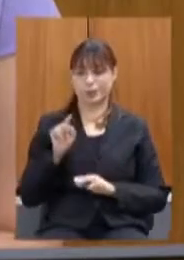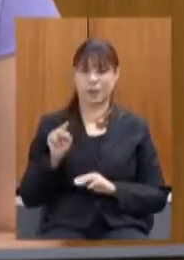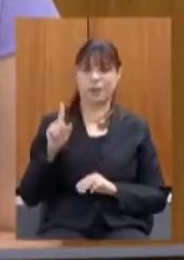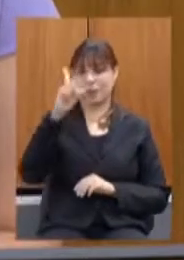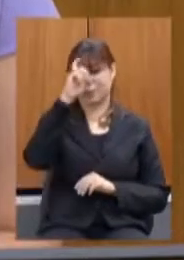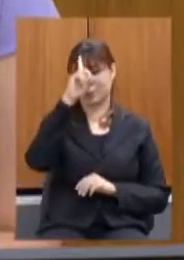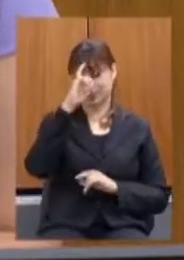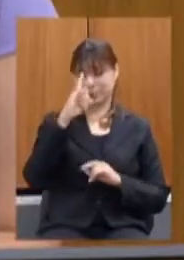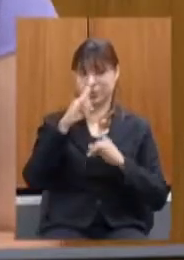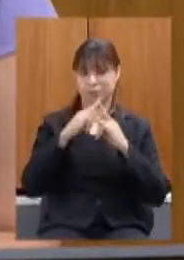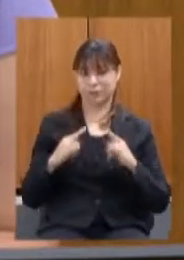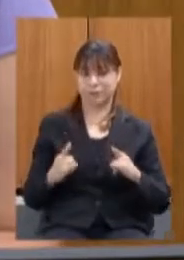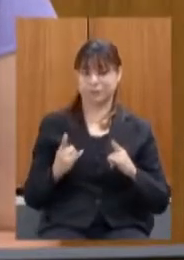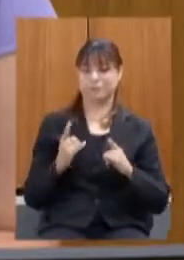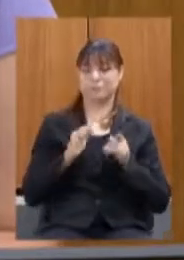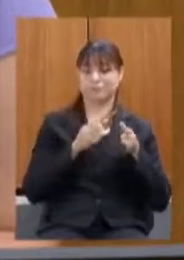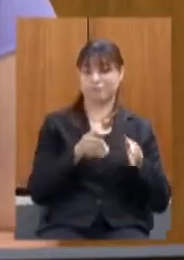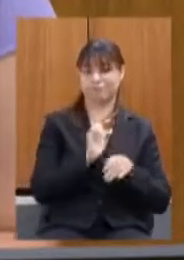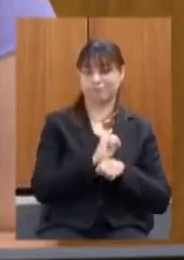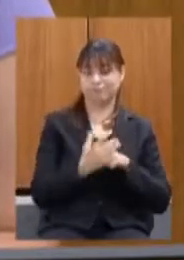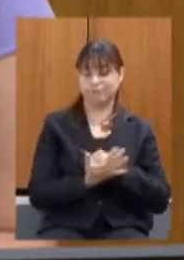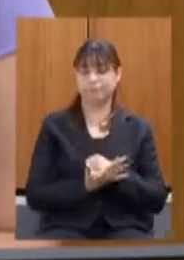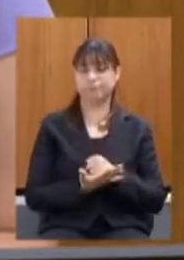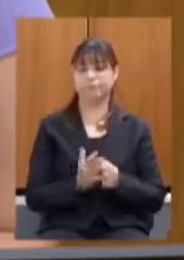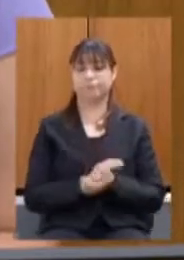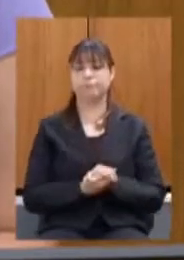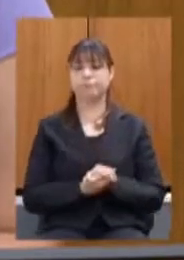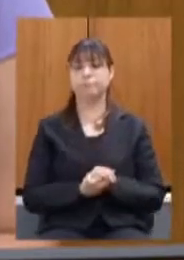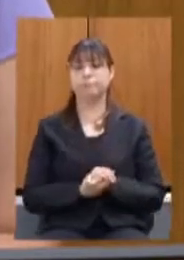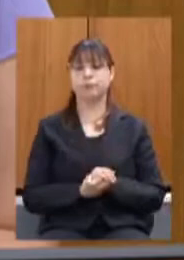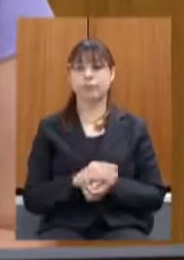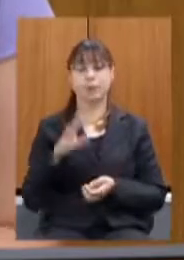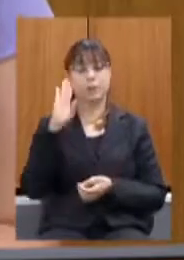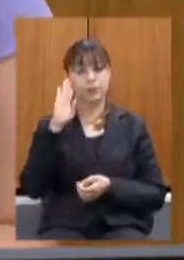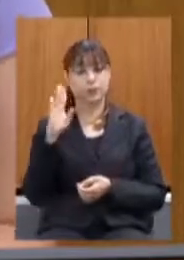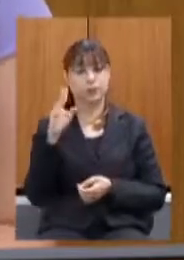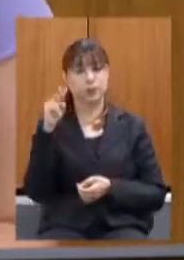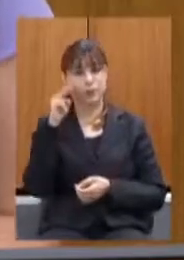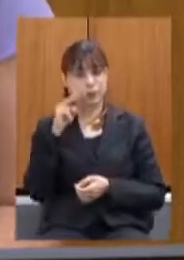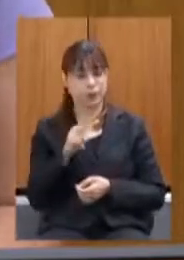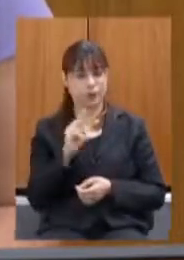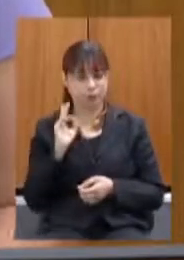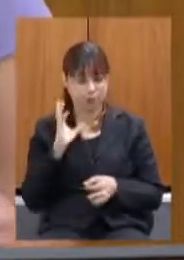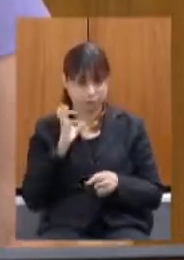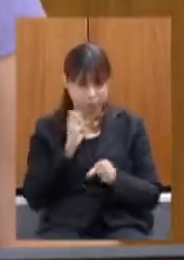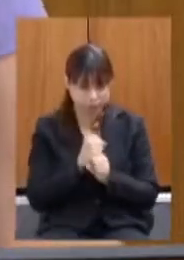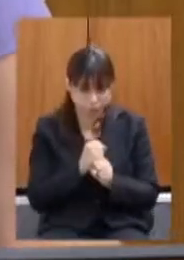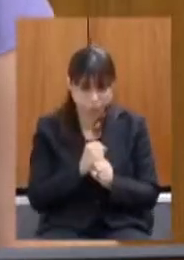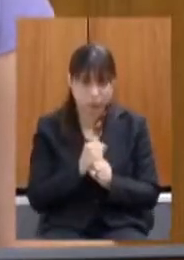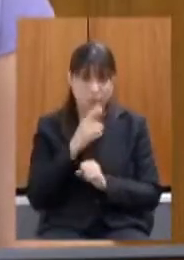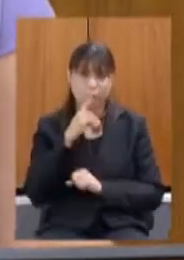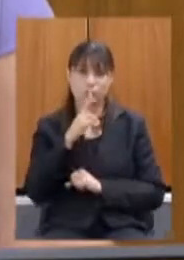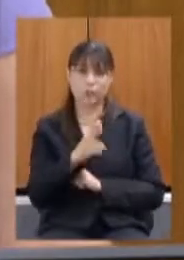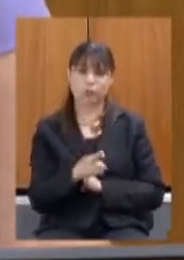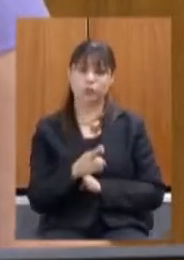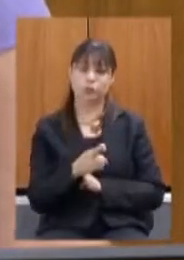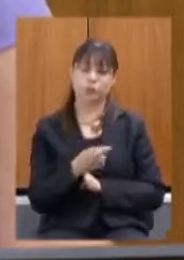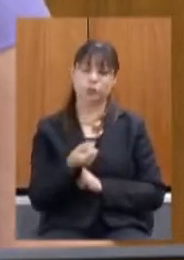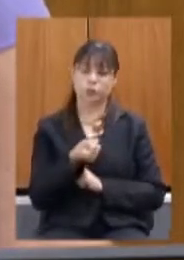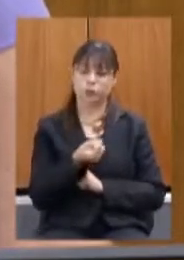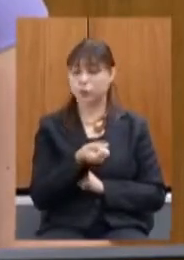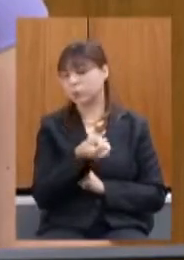o que mostra inclusive com os resultados finalísticos se a gente for avaliar o indicador finalístico do número